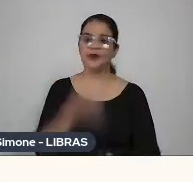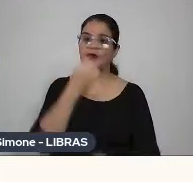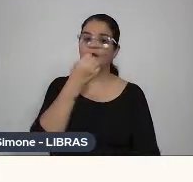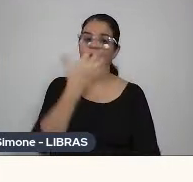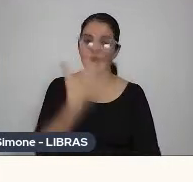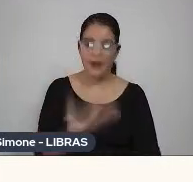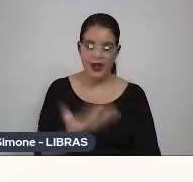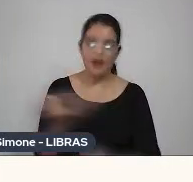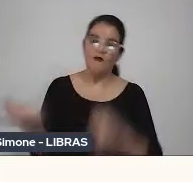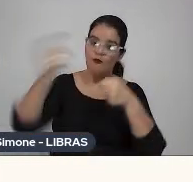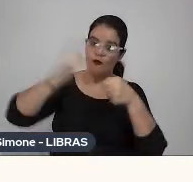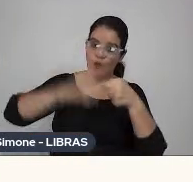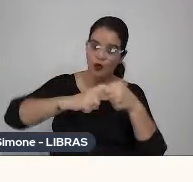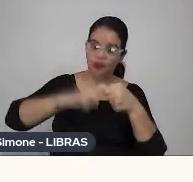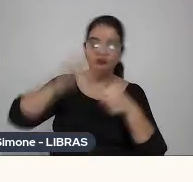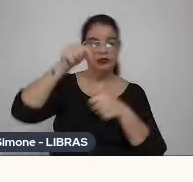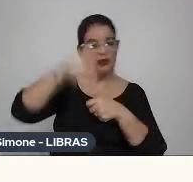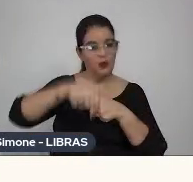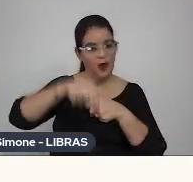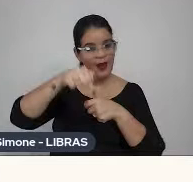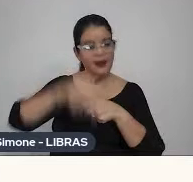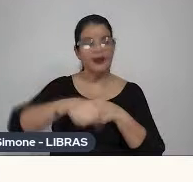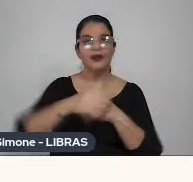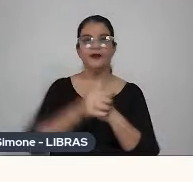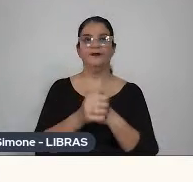Bem, voltando aqui, é,